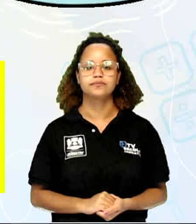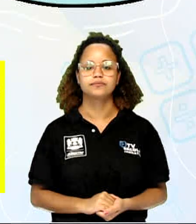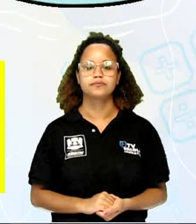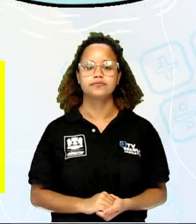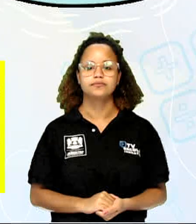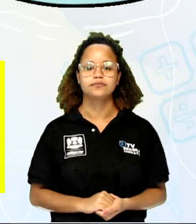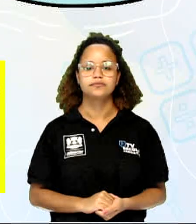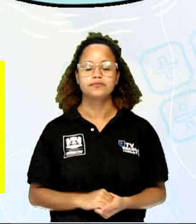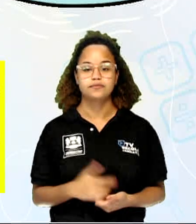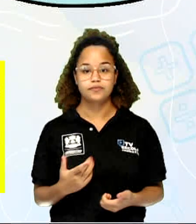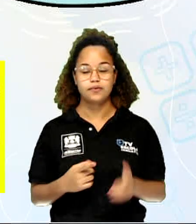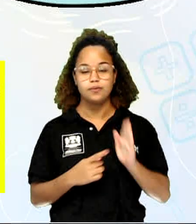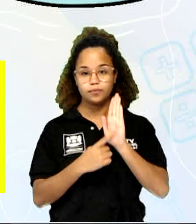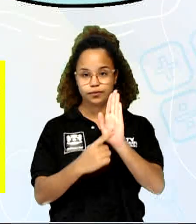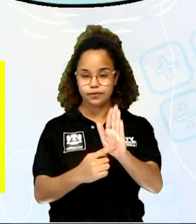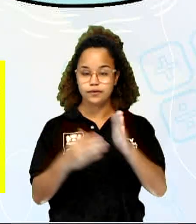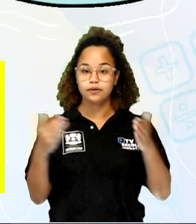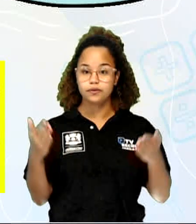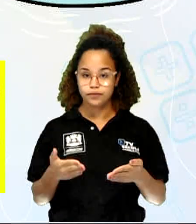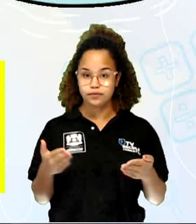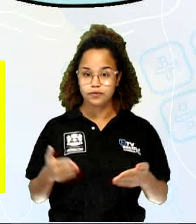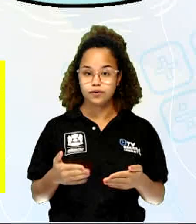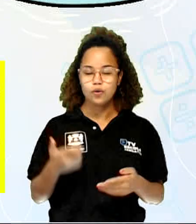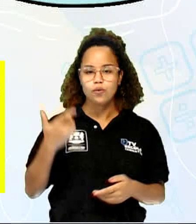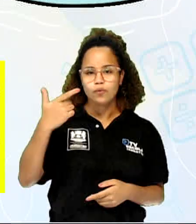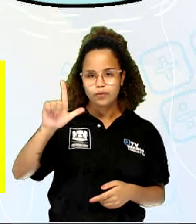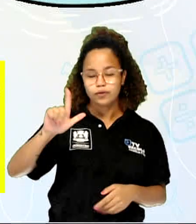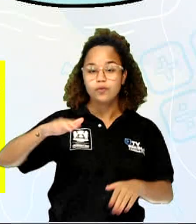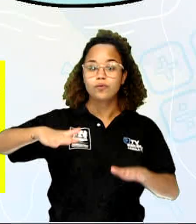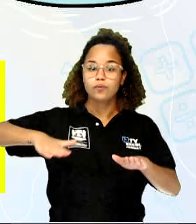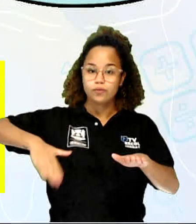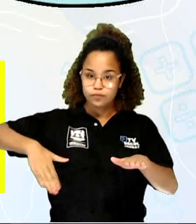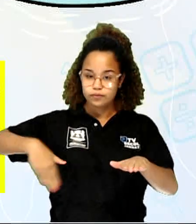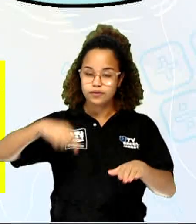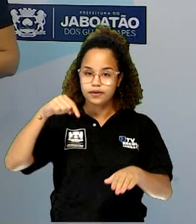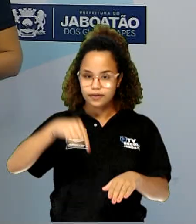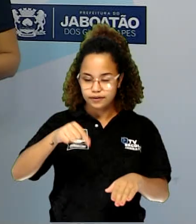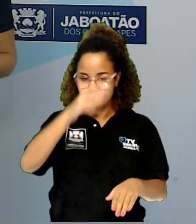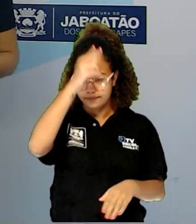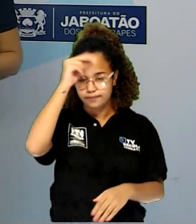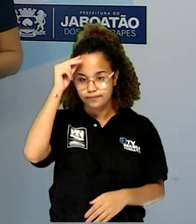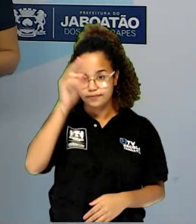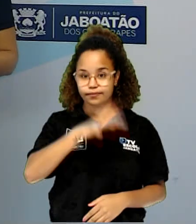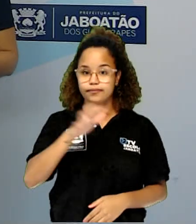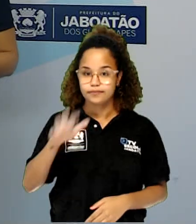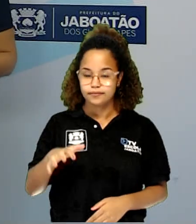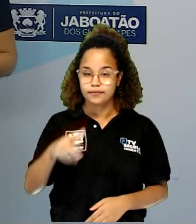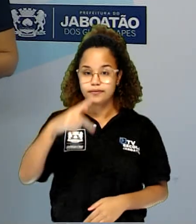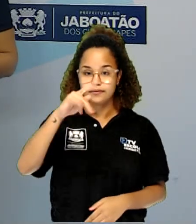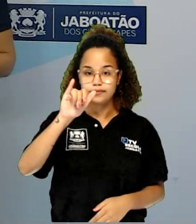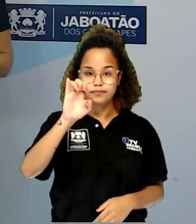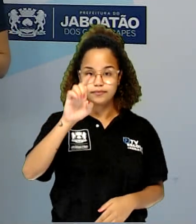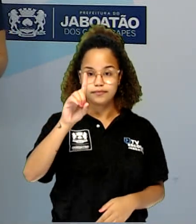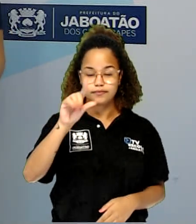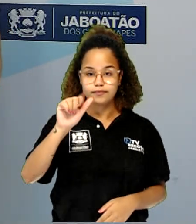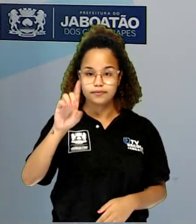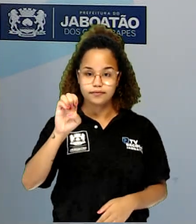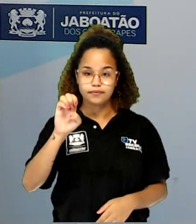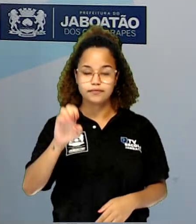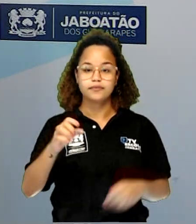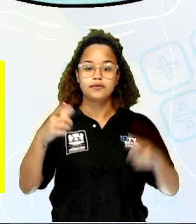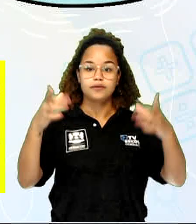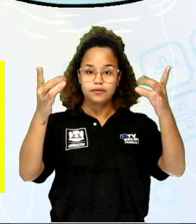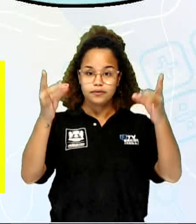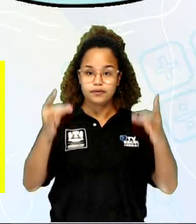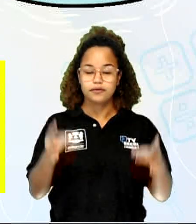Vou apresentar pra vocês agora outra praia aqui do nosso município, é a Praia de Piedade. Especificamente